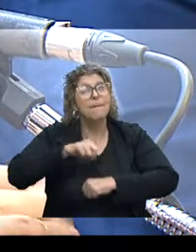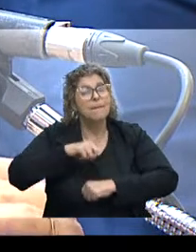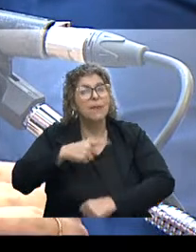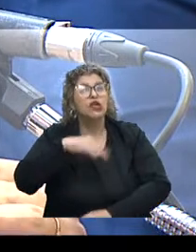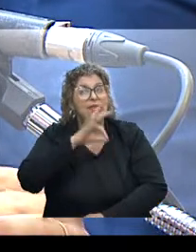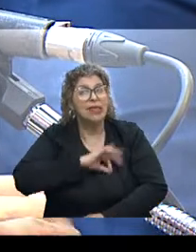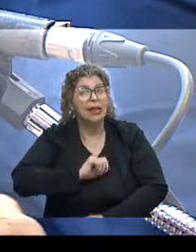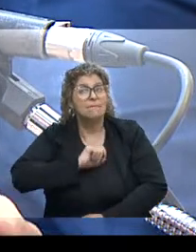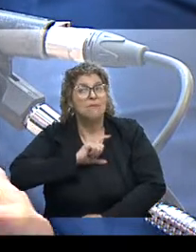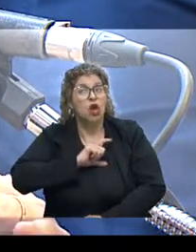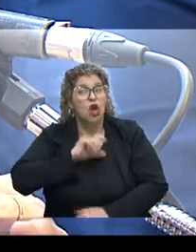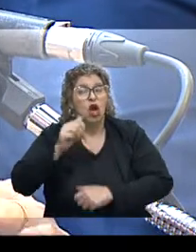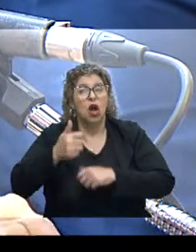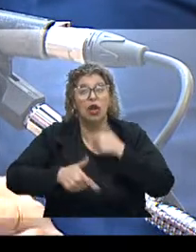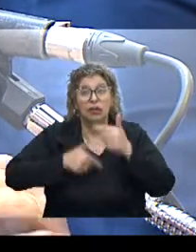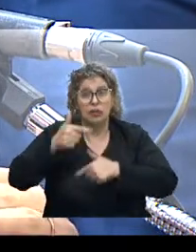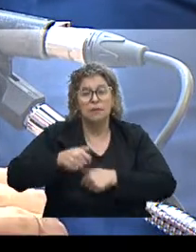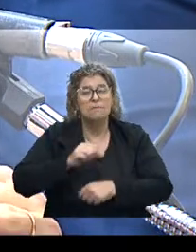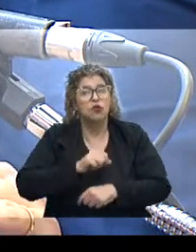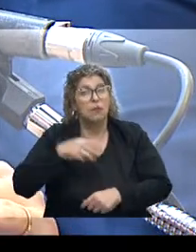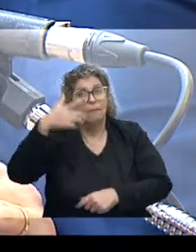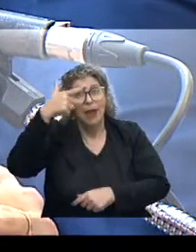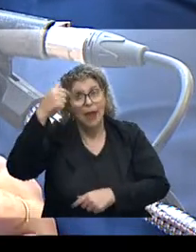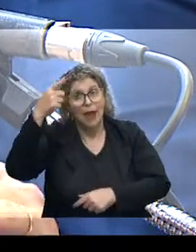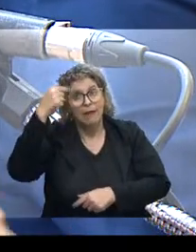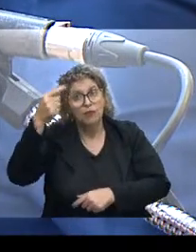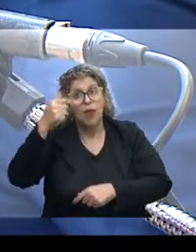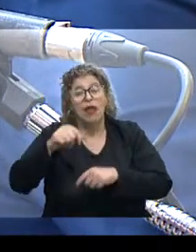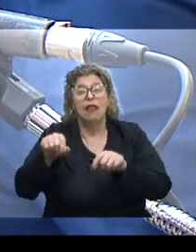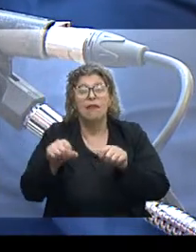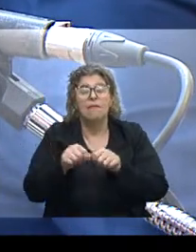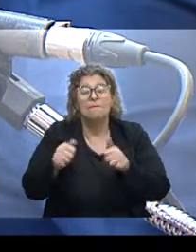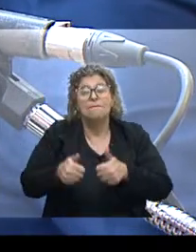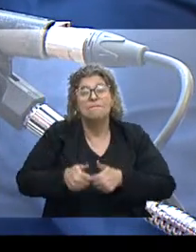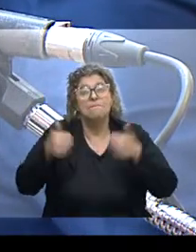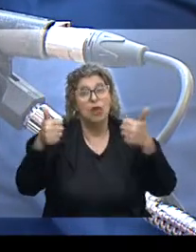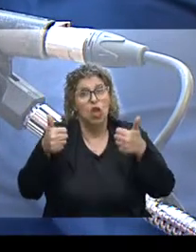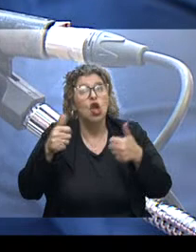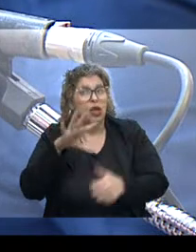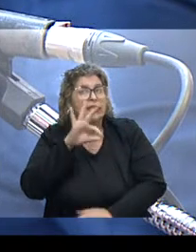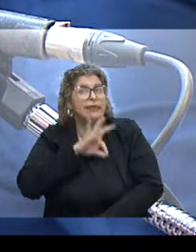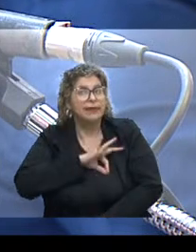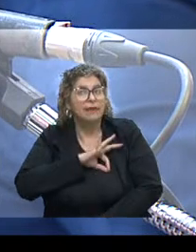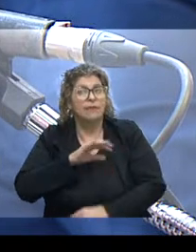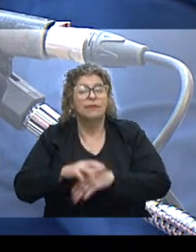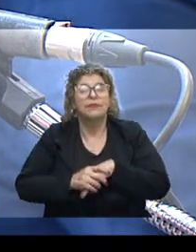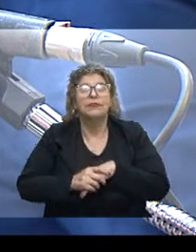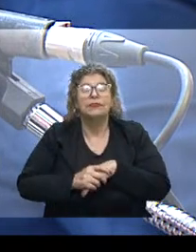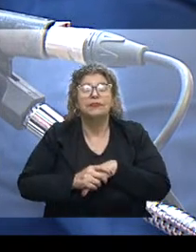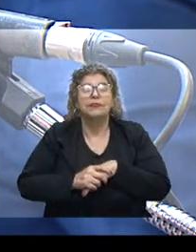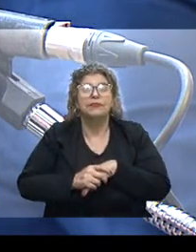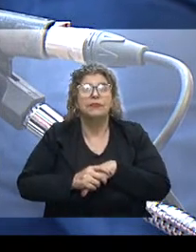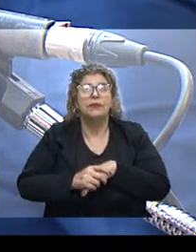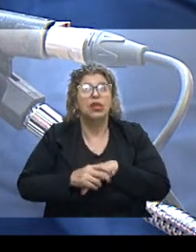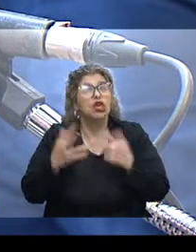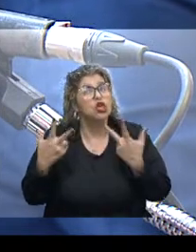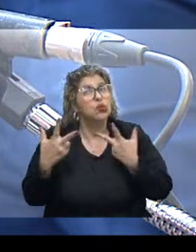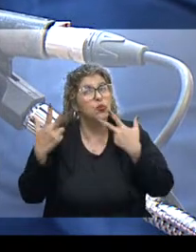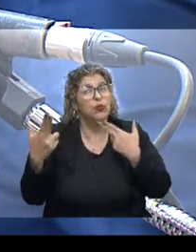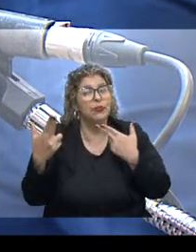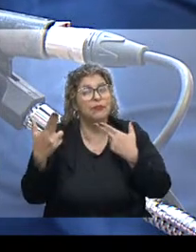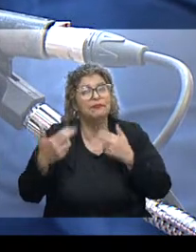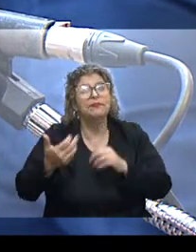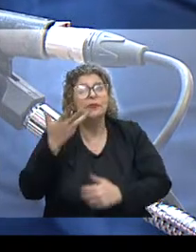renda no mercado de trabalho. Quanto mais escolaridade, maior a renda. Da mesma forma,